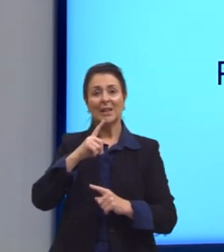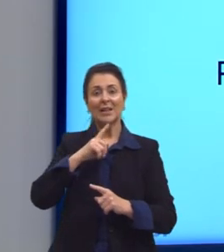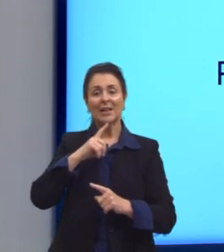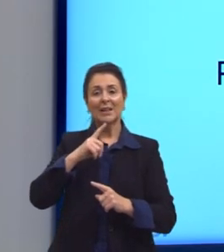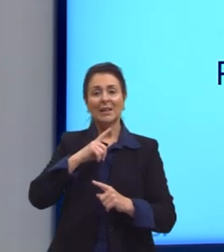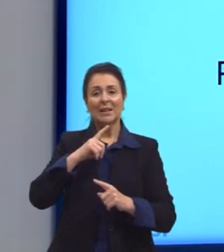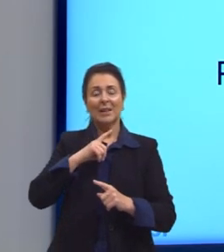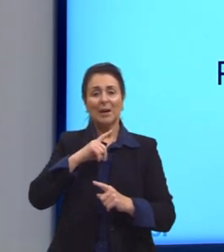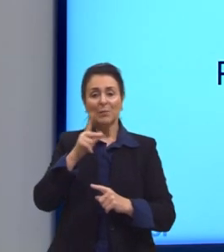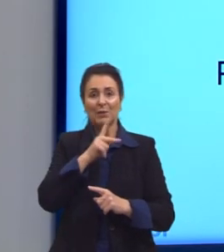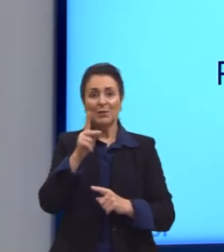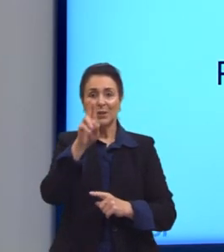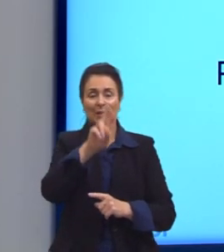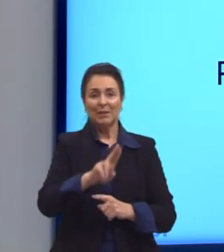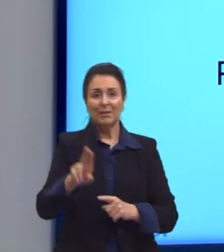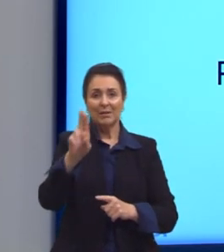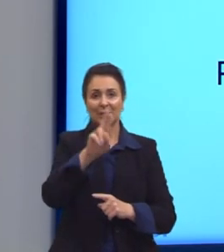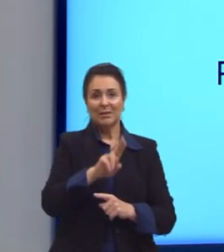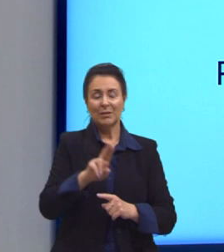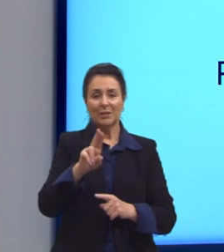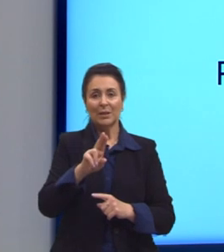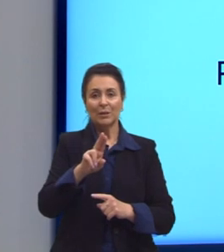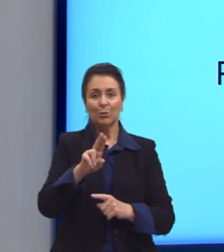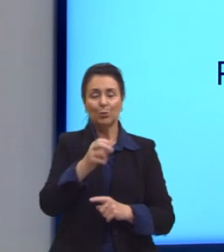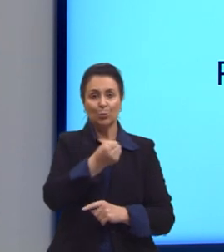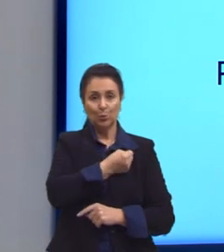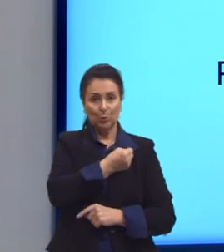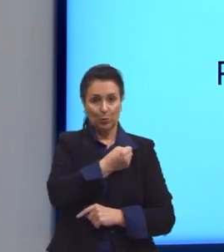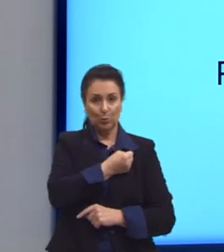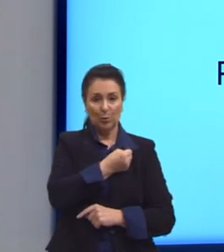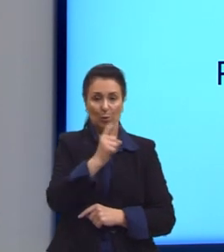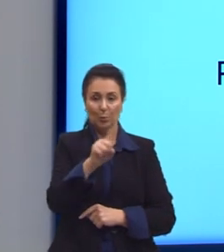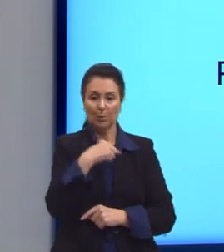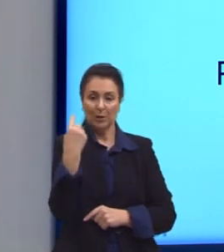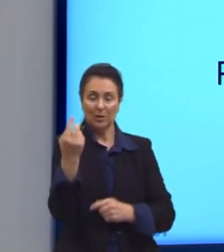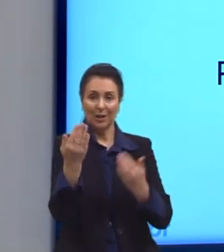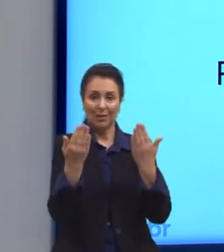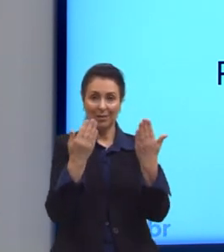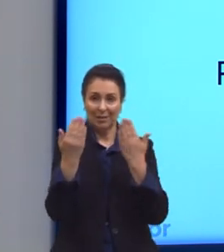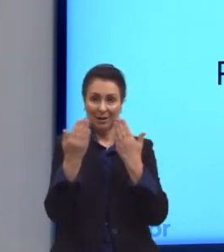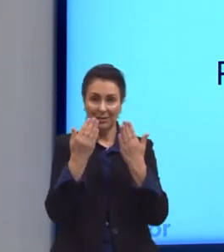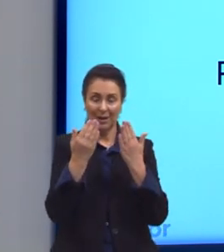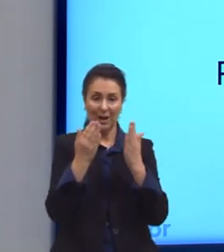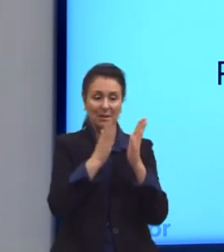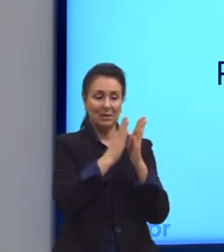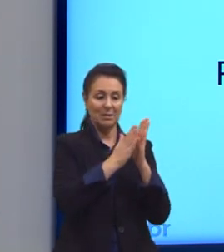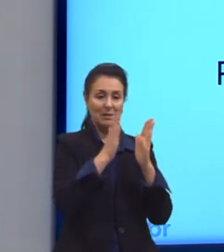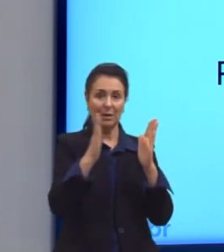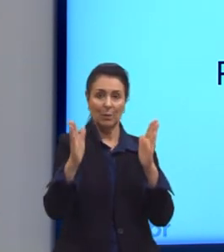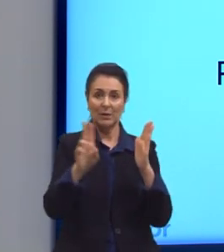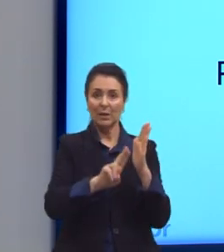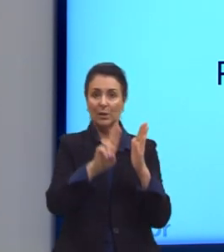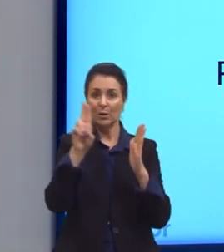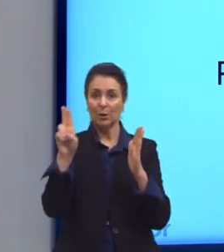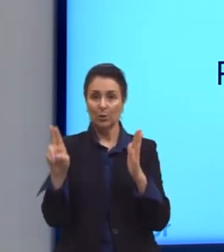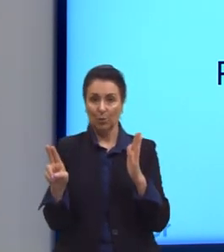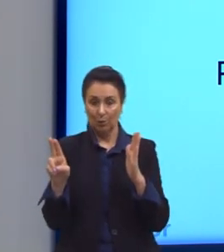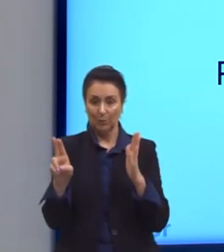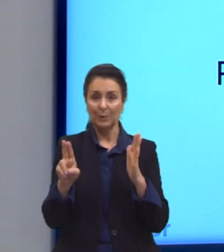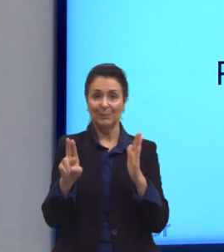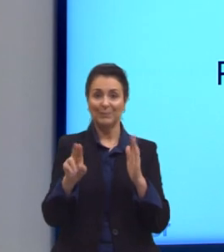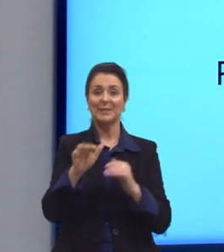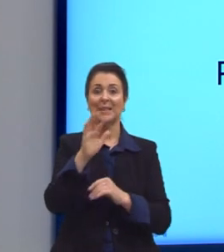ela na forma, né, com os números, para a gente analisar. Essa sequência, ela foi chamada, então, de sequência de